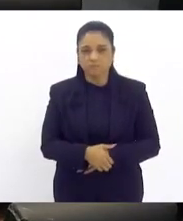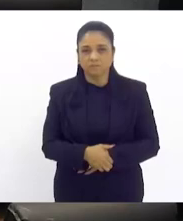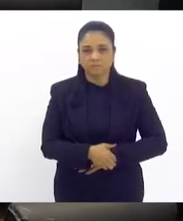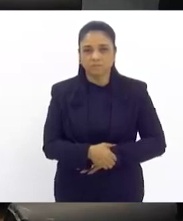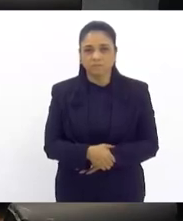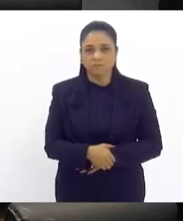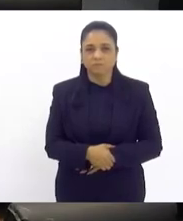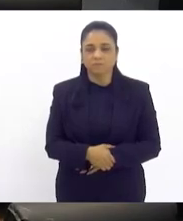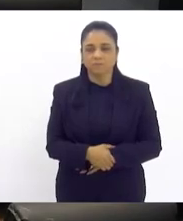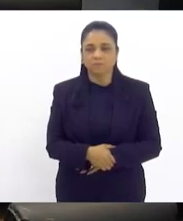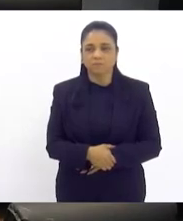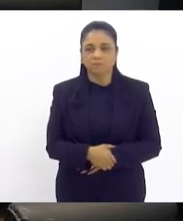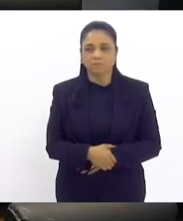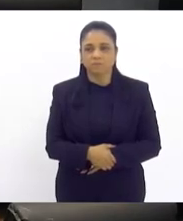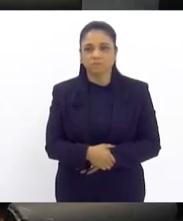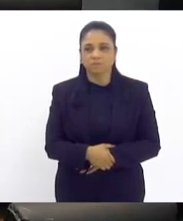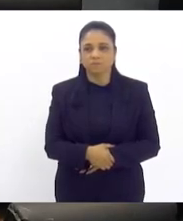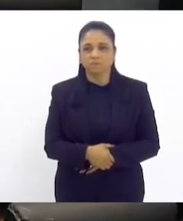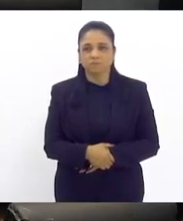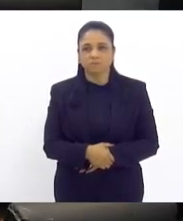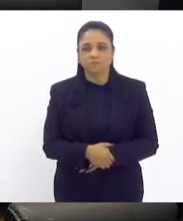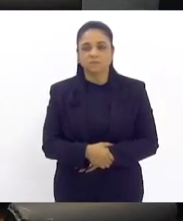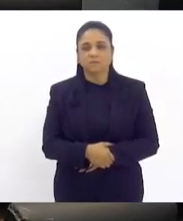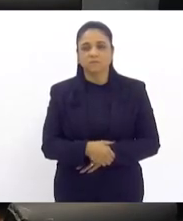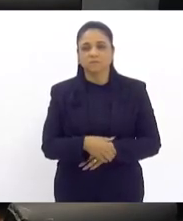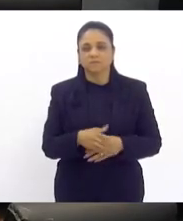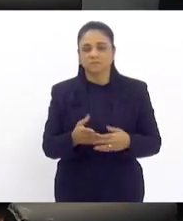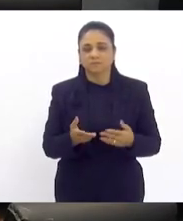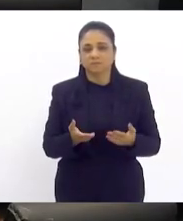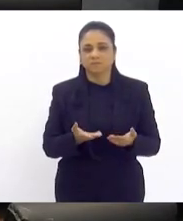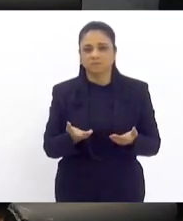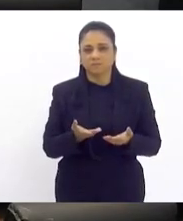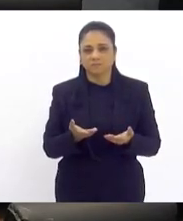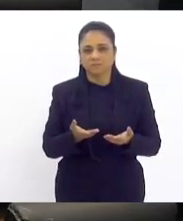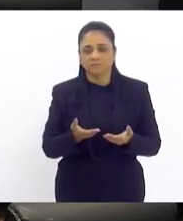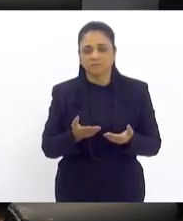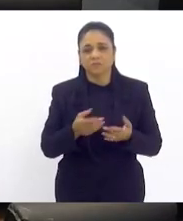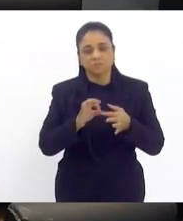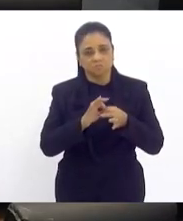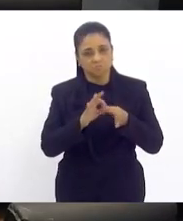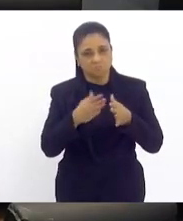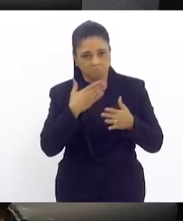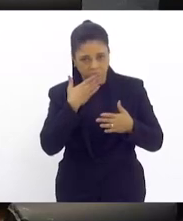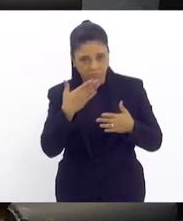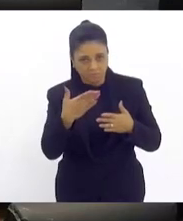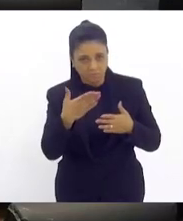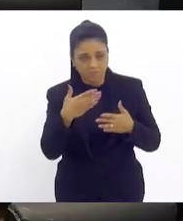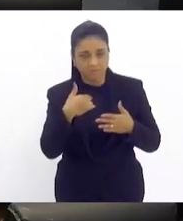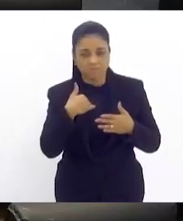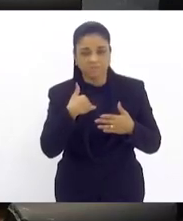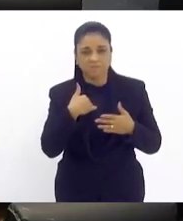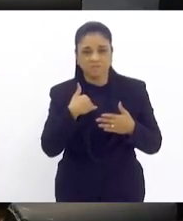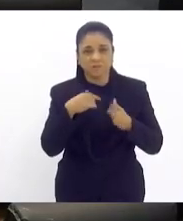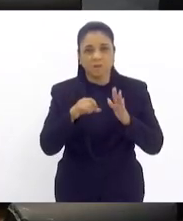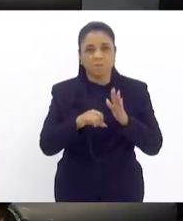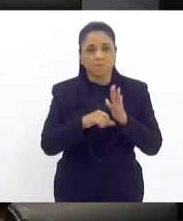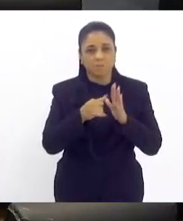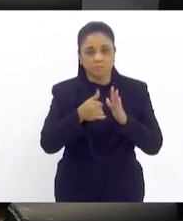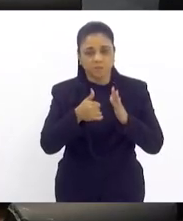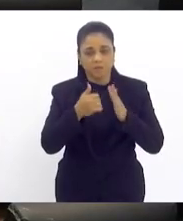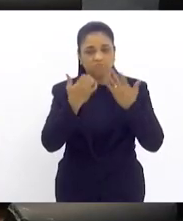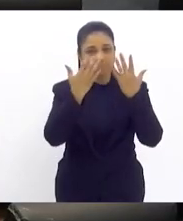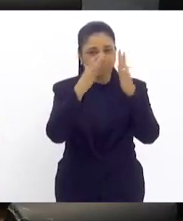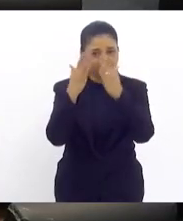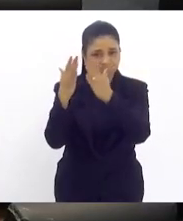É, antes, o anuncio normal, deputado, o você prefere? Posso fazer isso, se o me permitir? Já, faz aí, enquanto eu falo com a Dani. elogiar aqui a